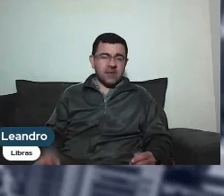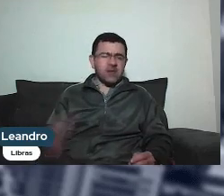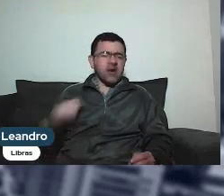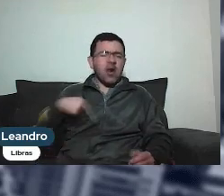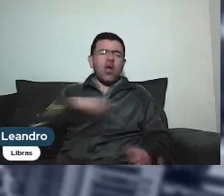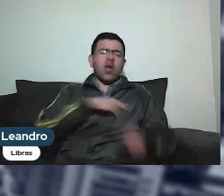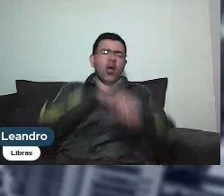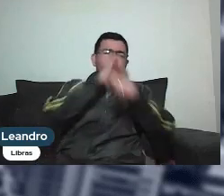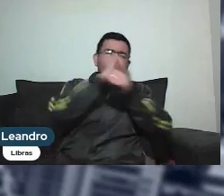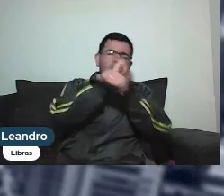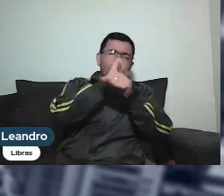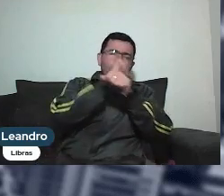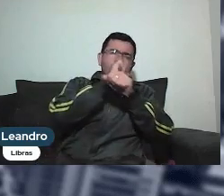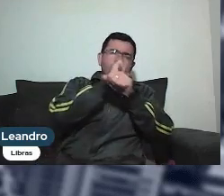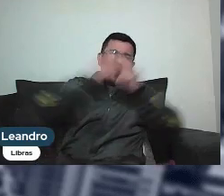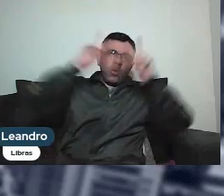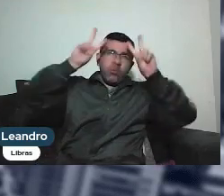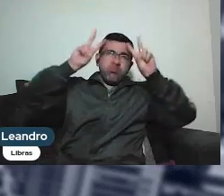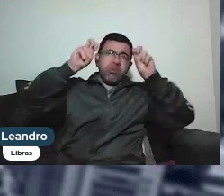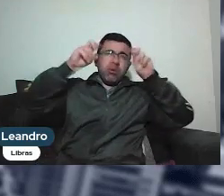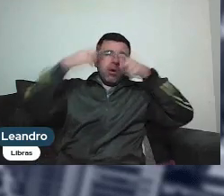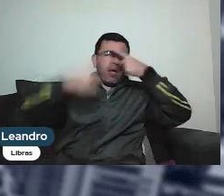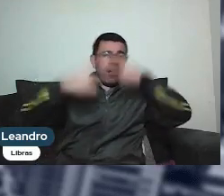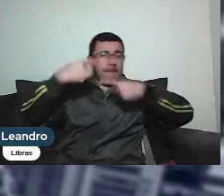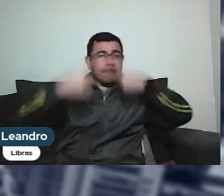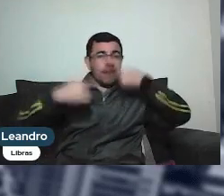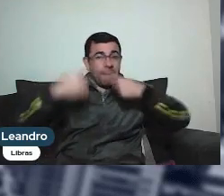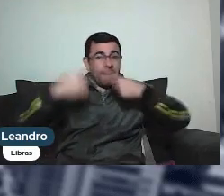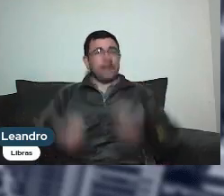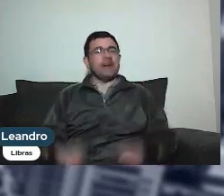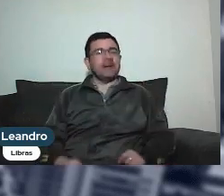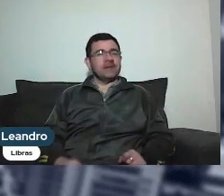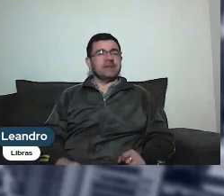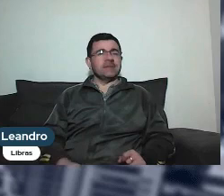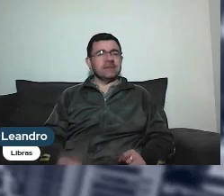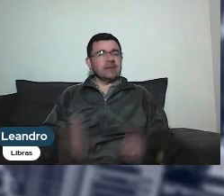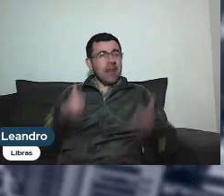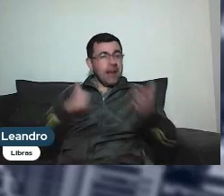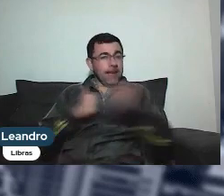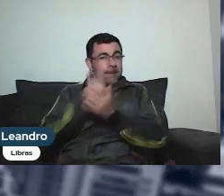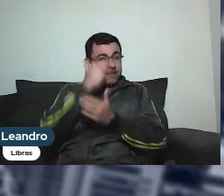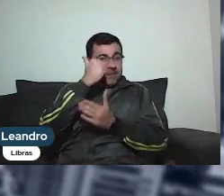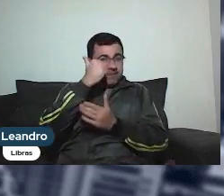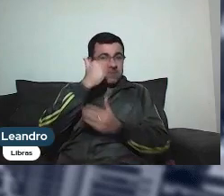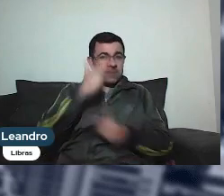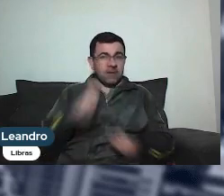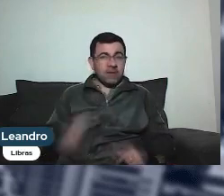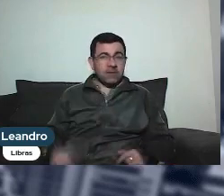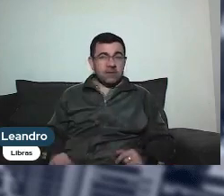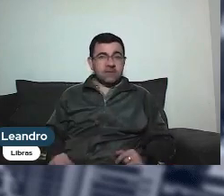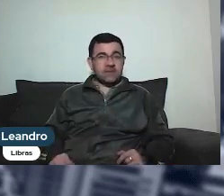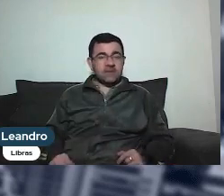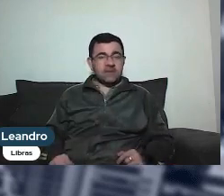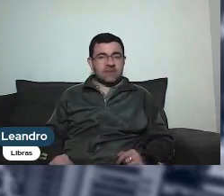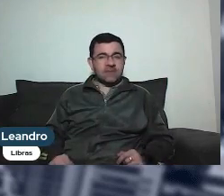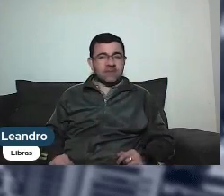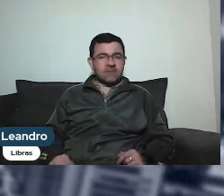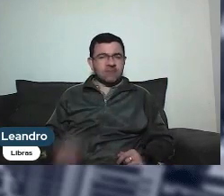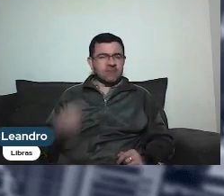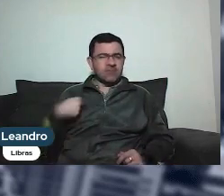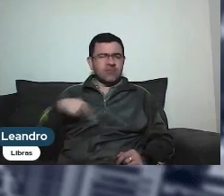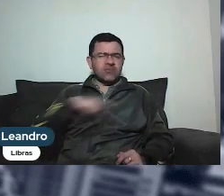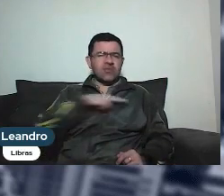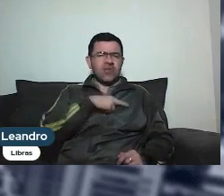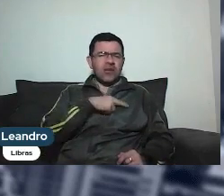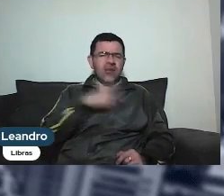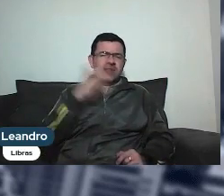esse assunto seja debatido e, possivelmente, aprovado. É lógico que a gente queria um teto maior, mas, se não